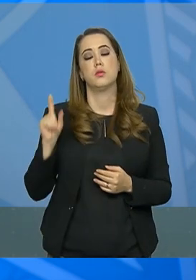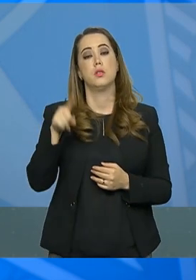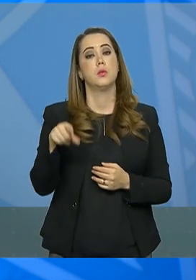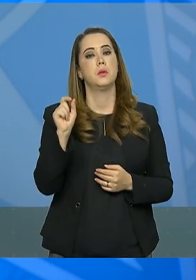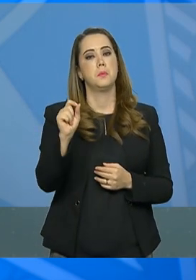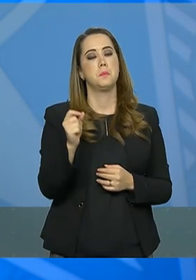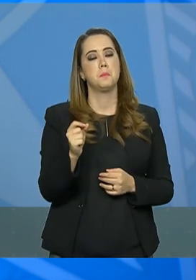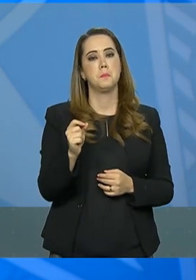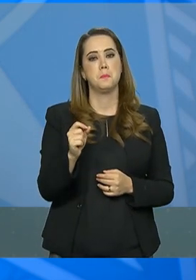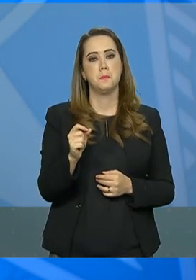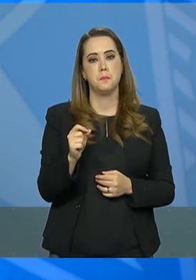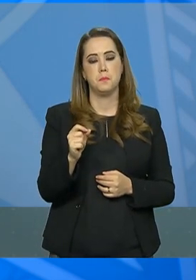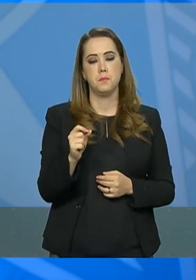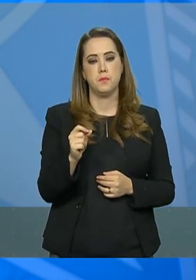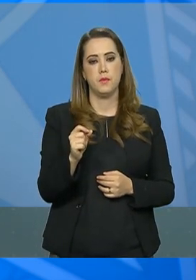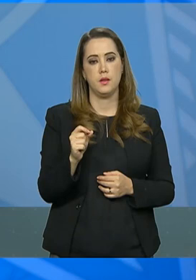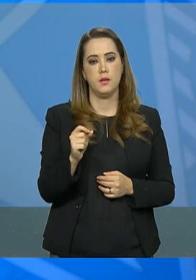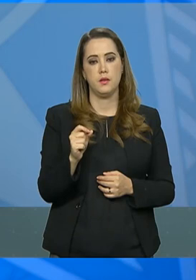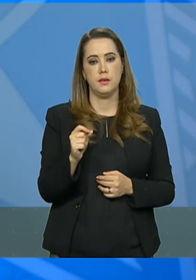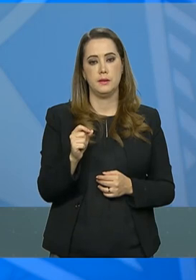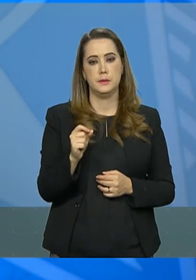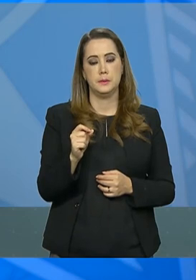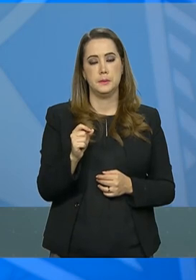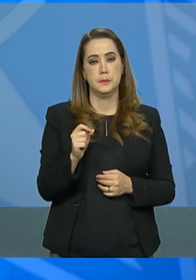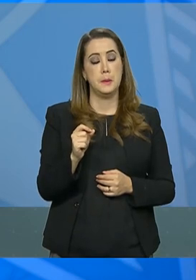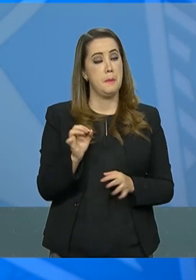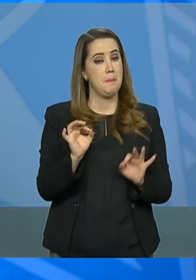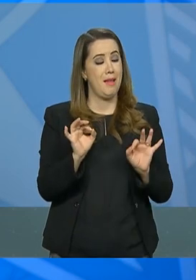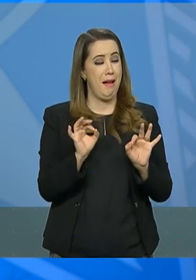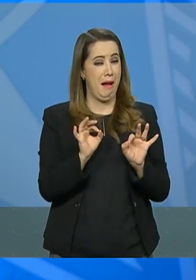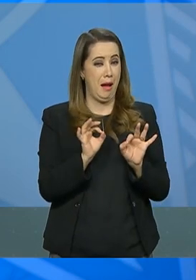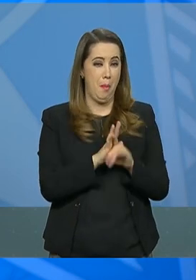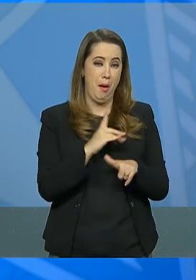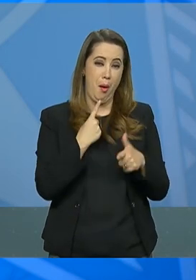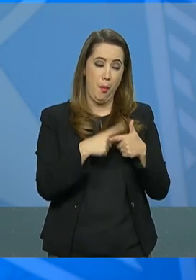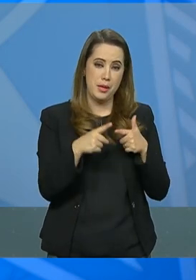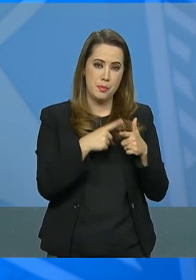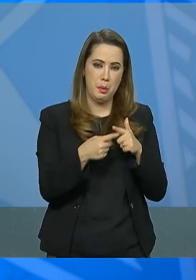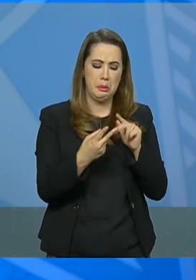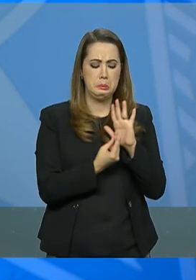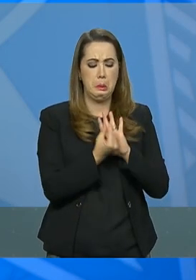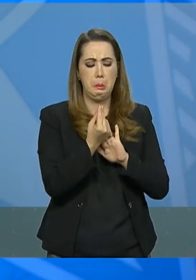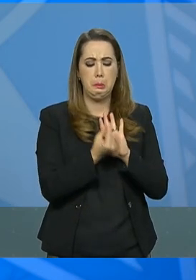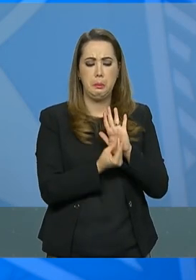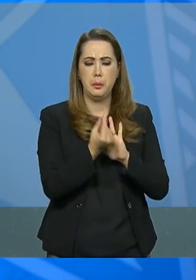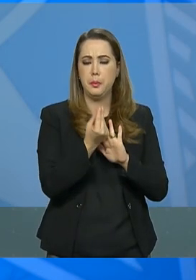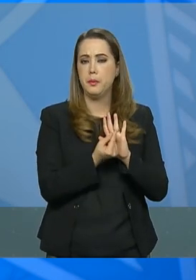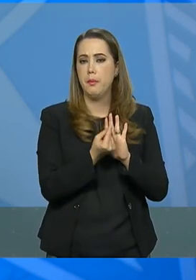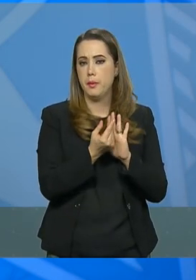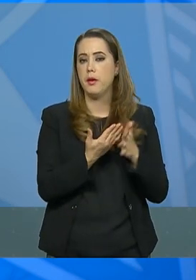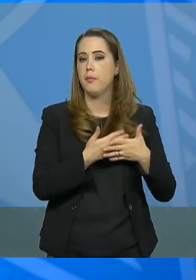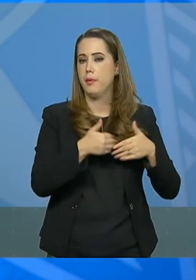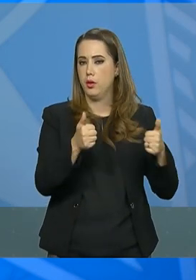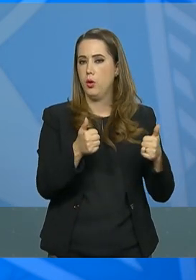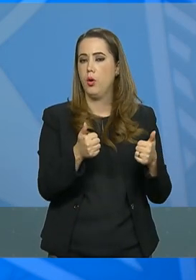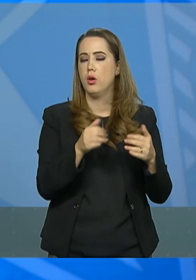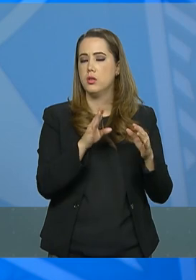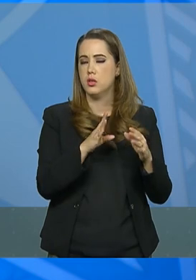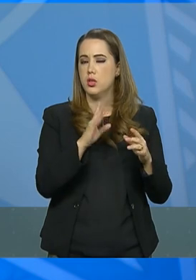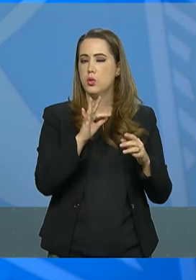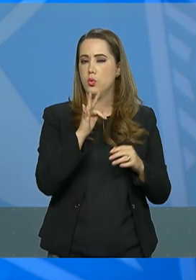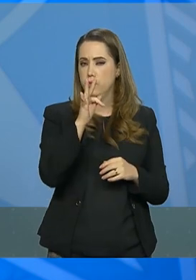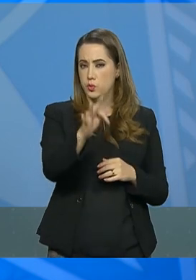essa sangria orçamentária e fazer com que essa ação frutifique em prol da nova Previdência.